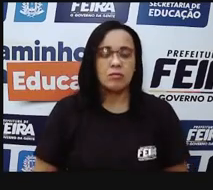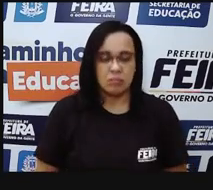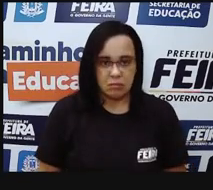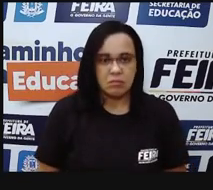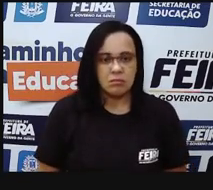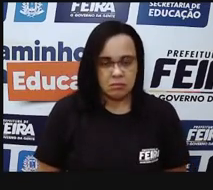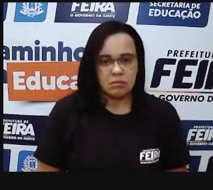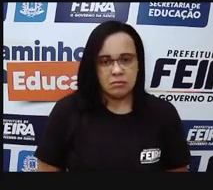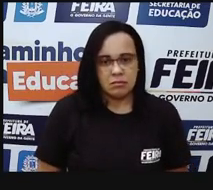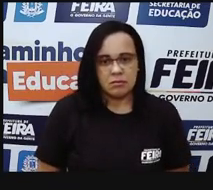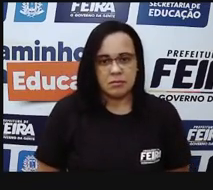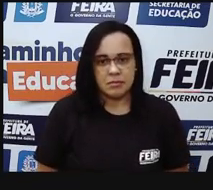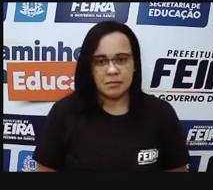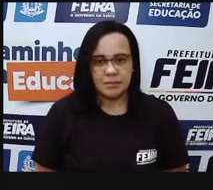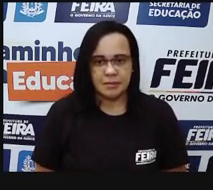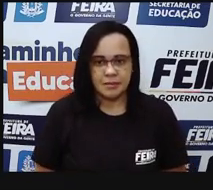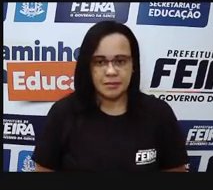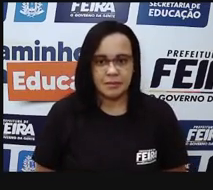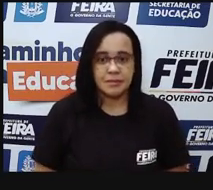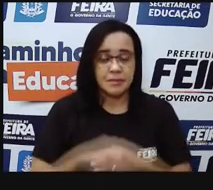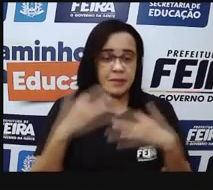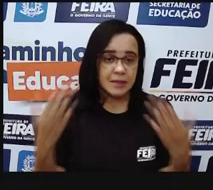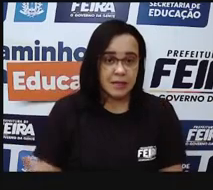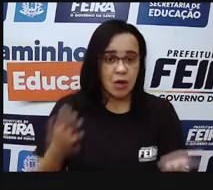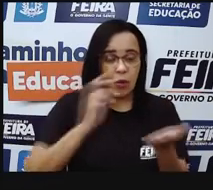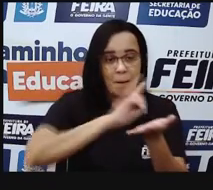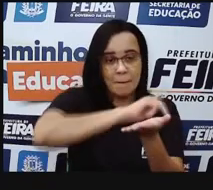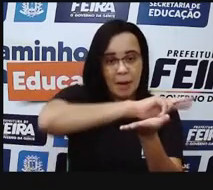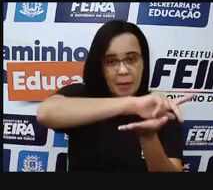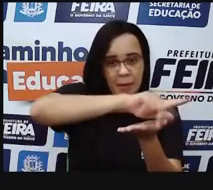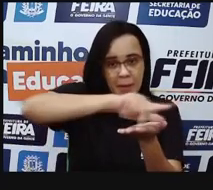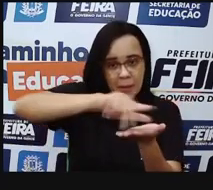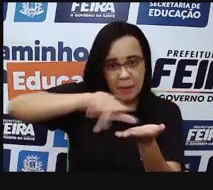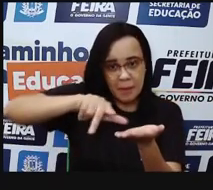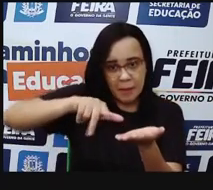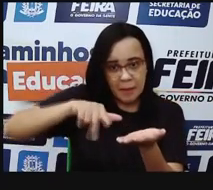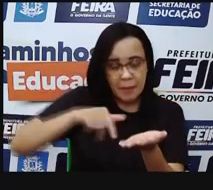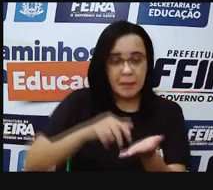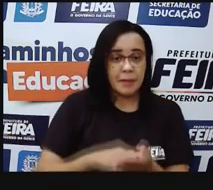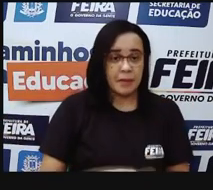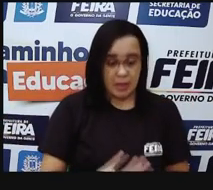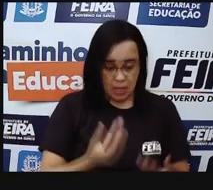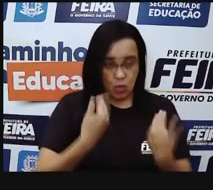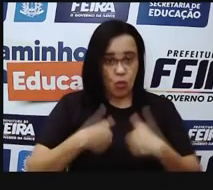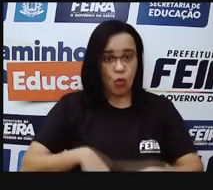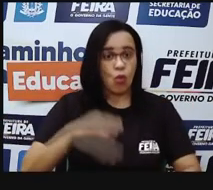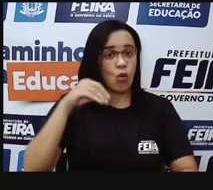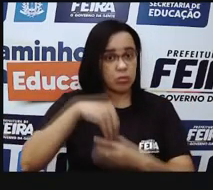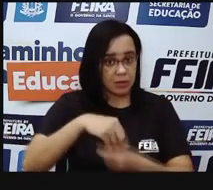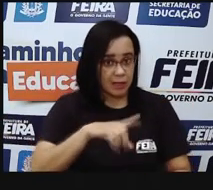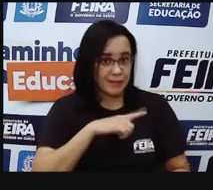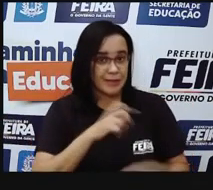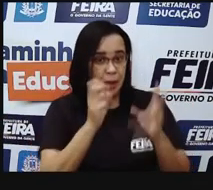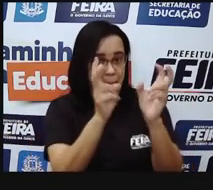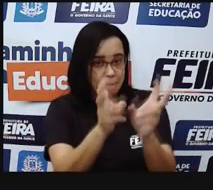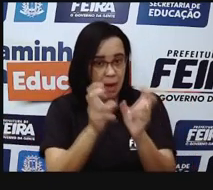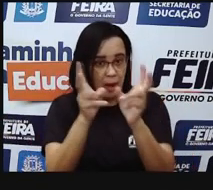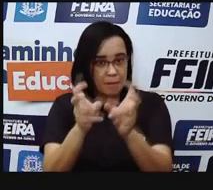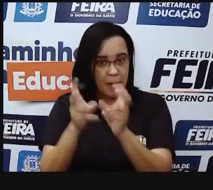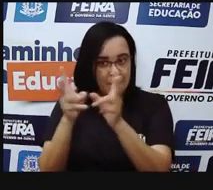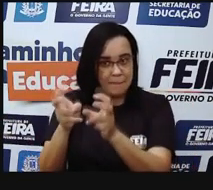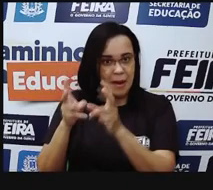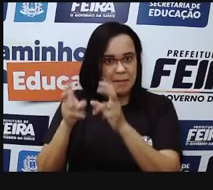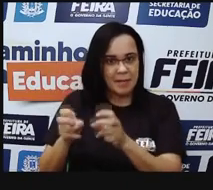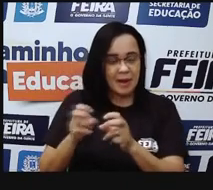vai com uma água, né? A gente faz vários, usa vários ferramentas que nós temos pra perceber o quê? Que a tá com